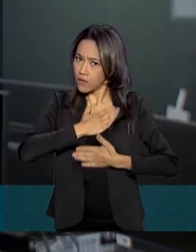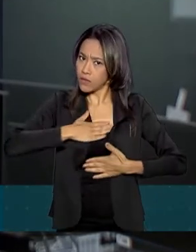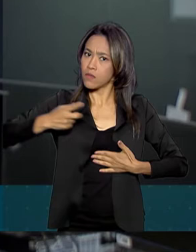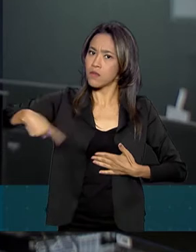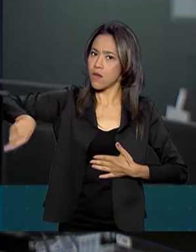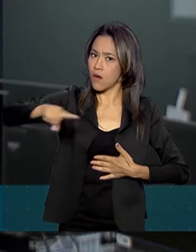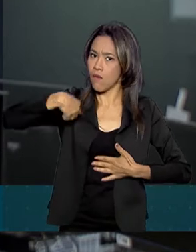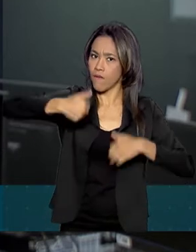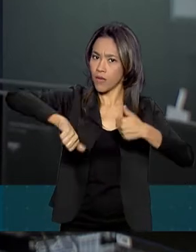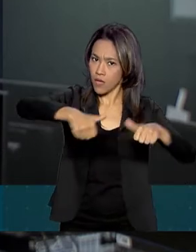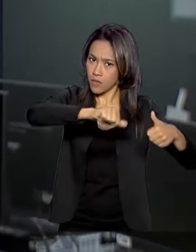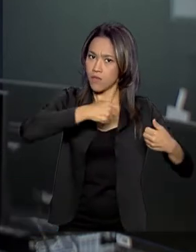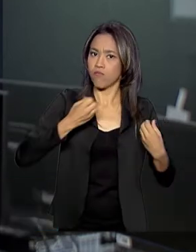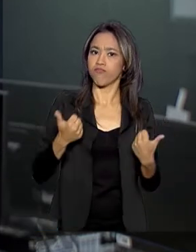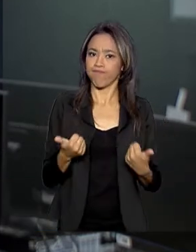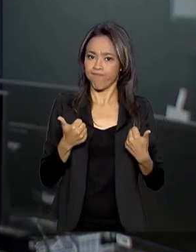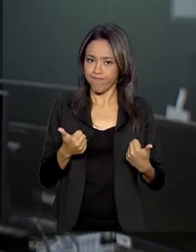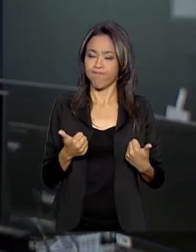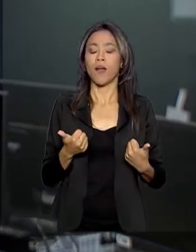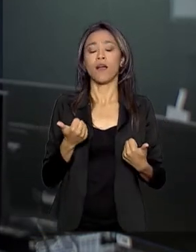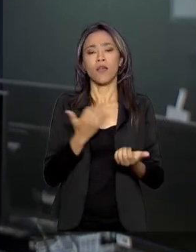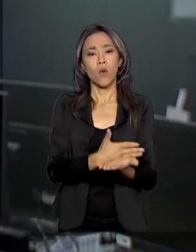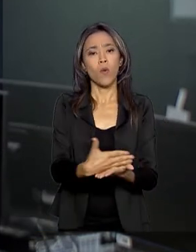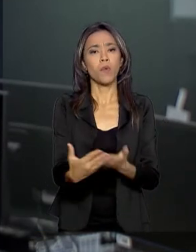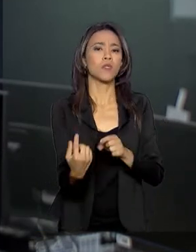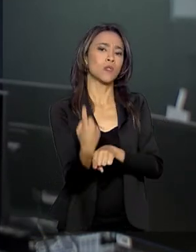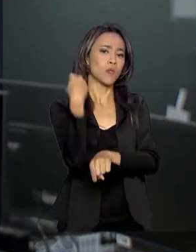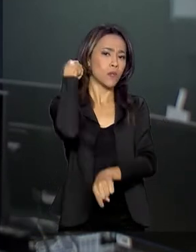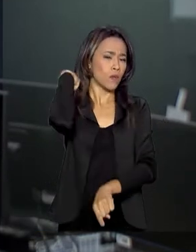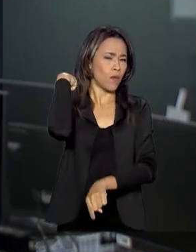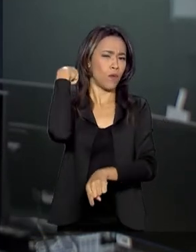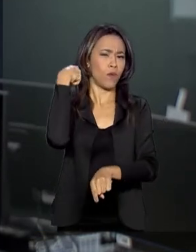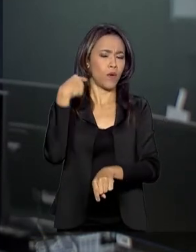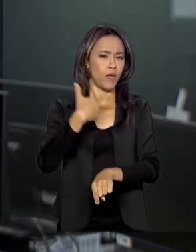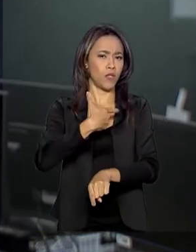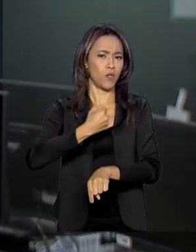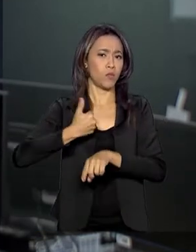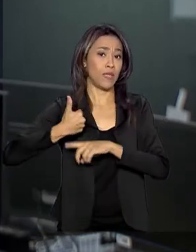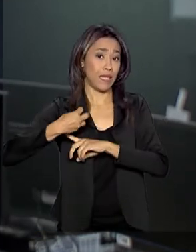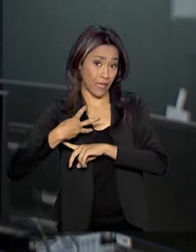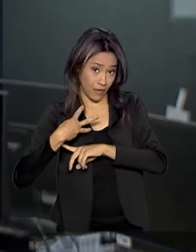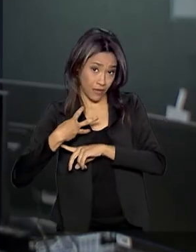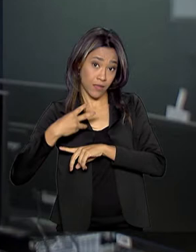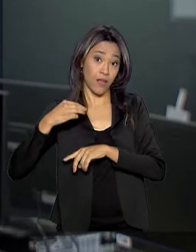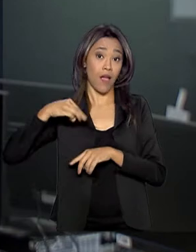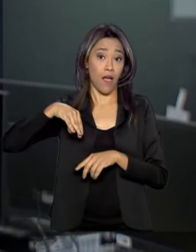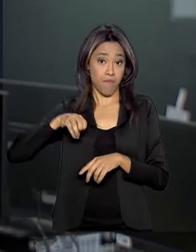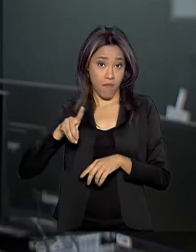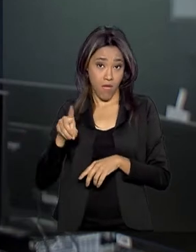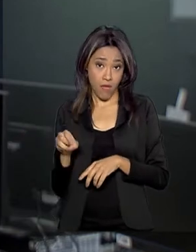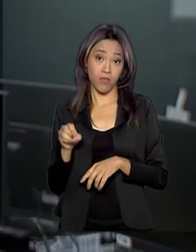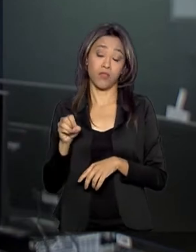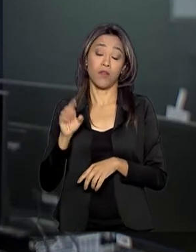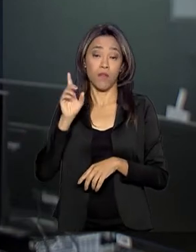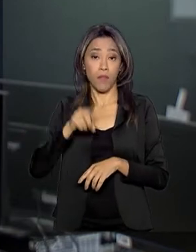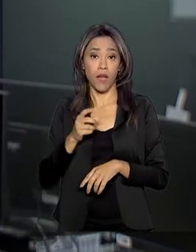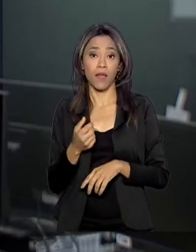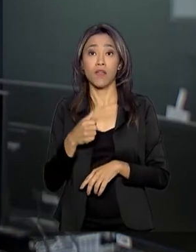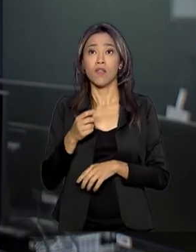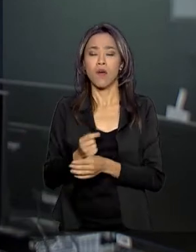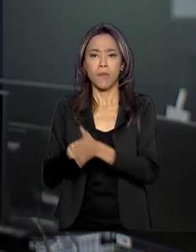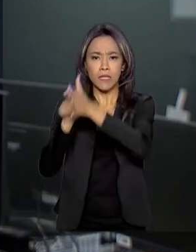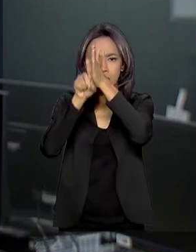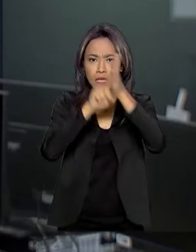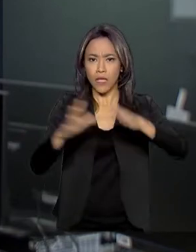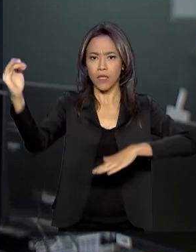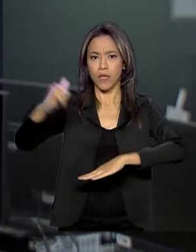desempenho aeroportuário, que começou a ser realizada em 2013. A nota média para os 20 aeroportos pesquisados foi 4